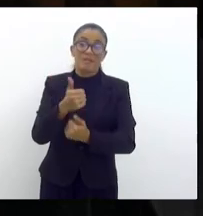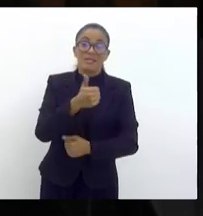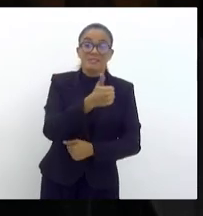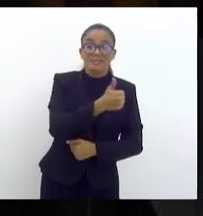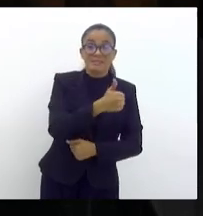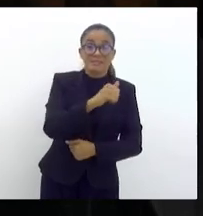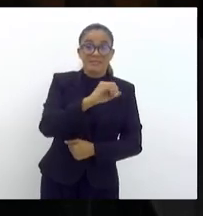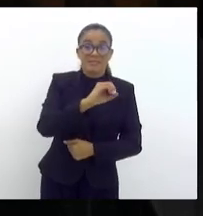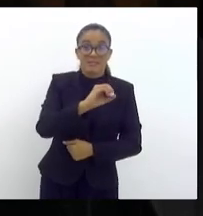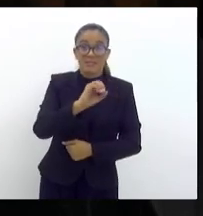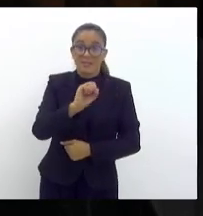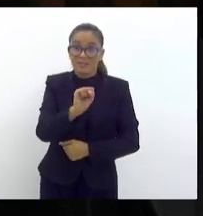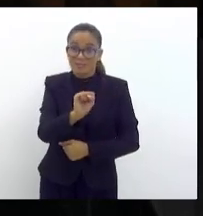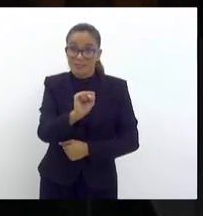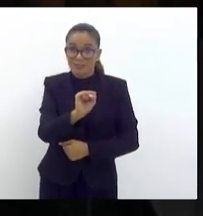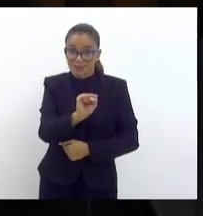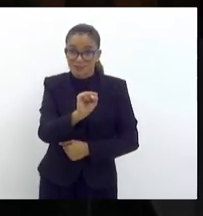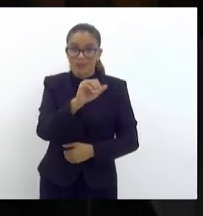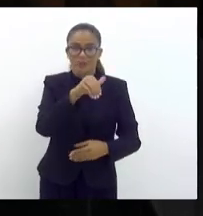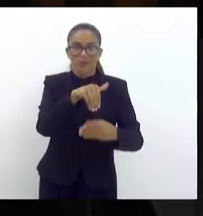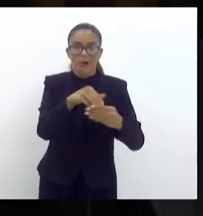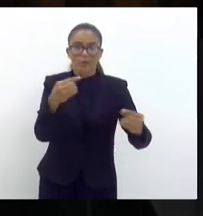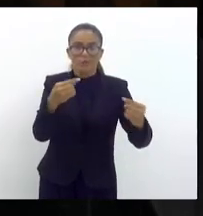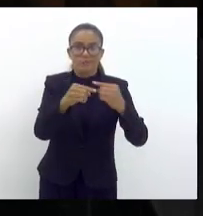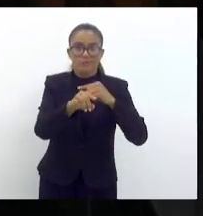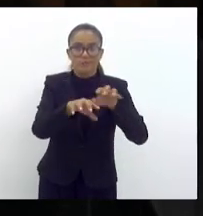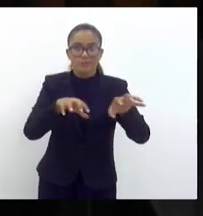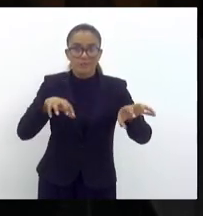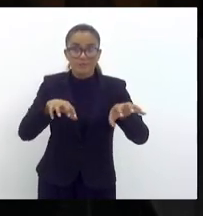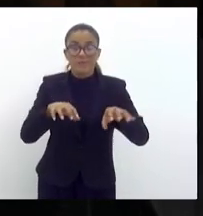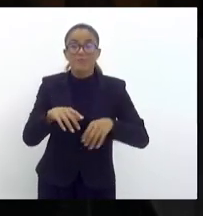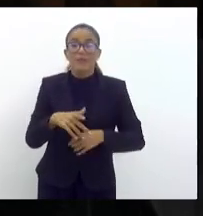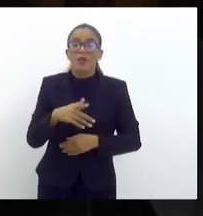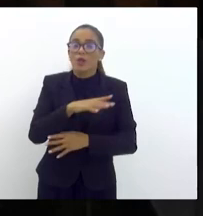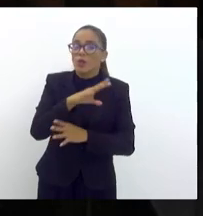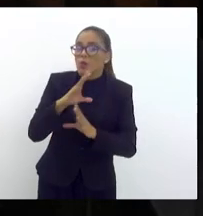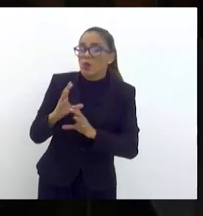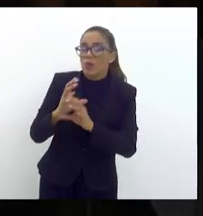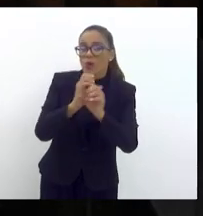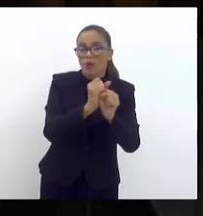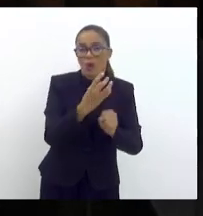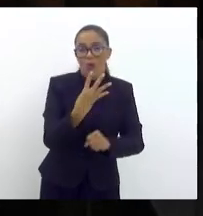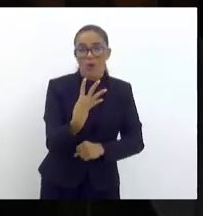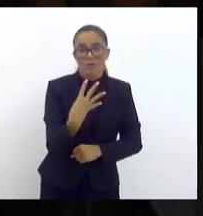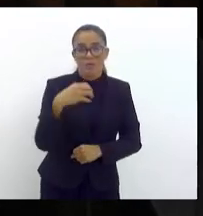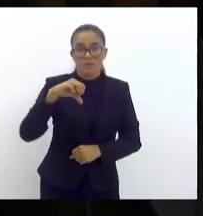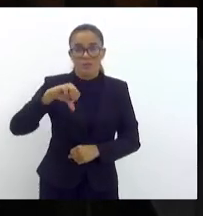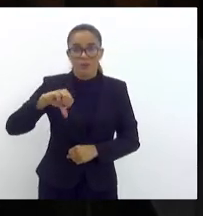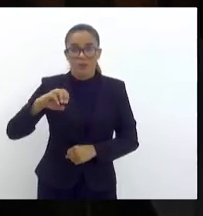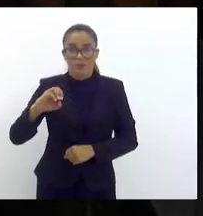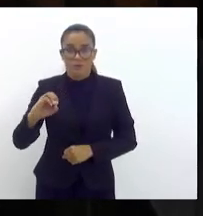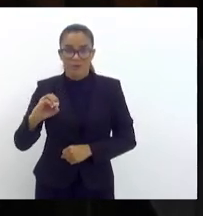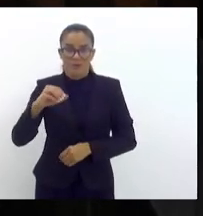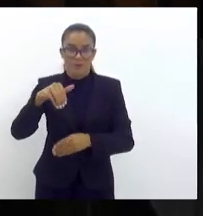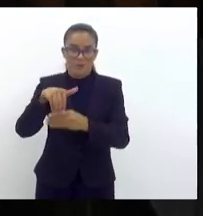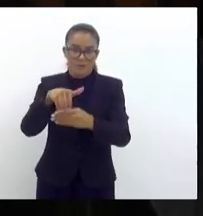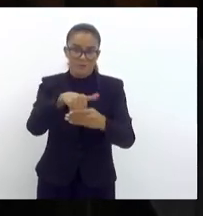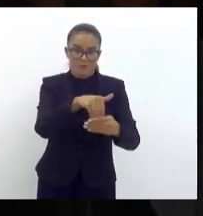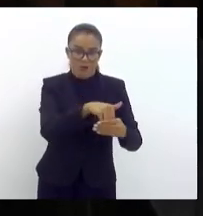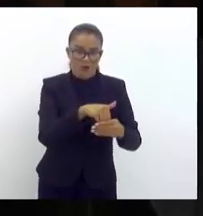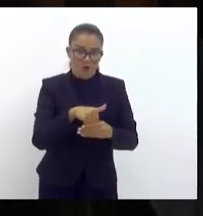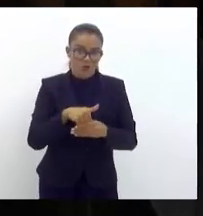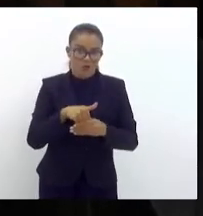contrários, num total de 490 votos nos